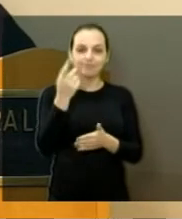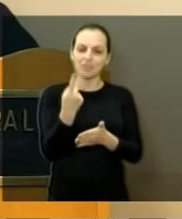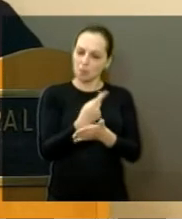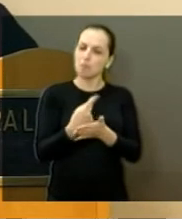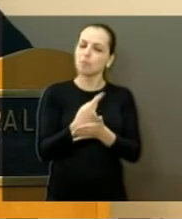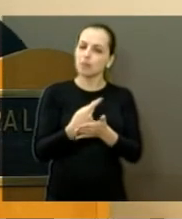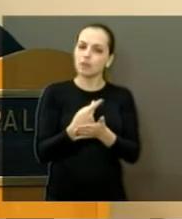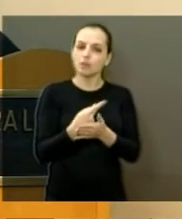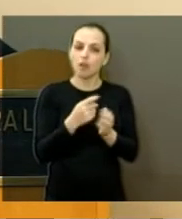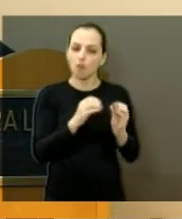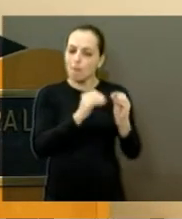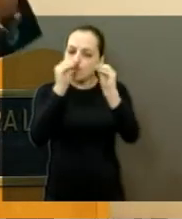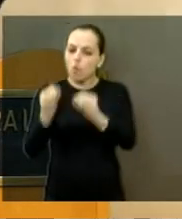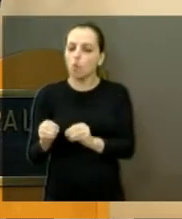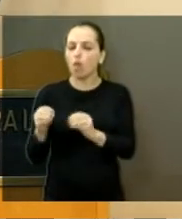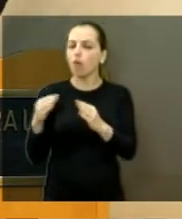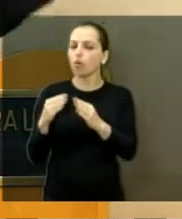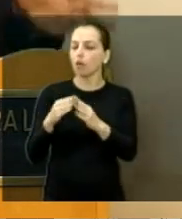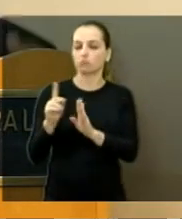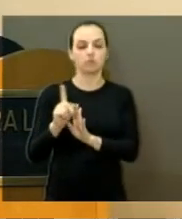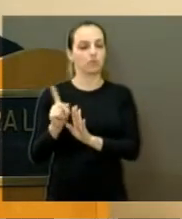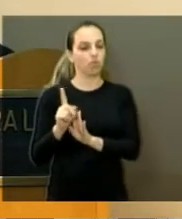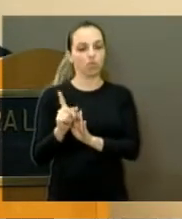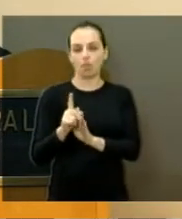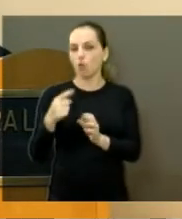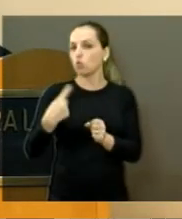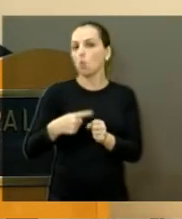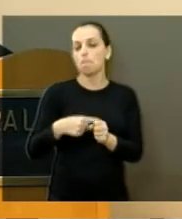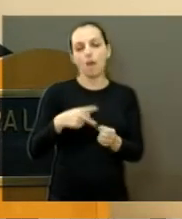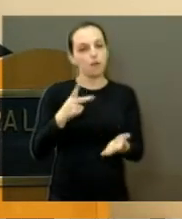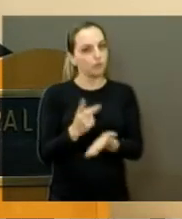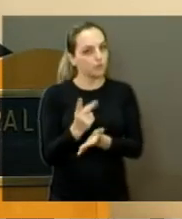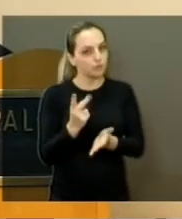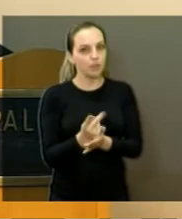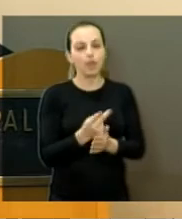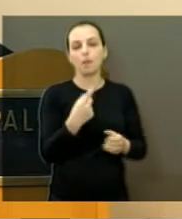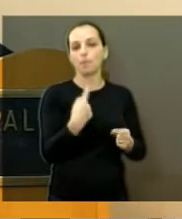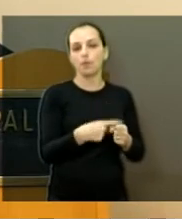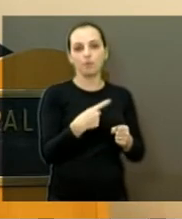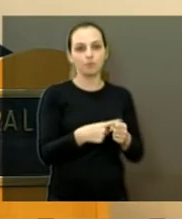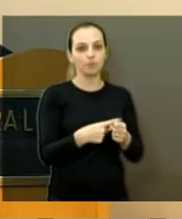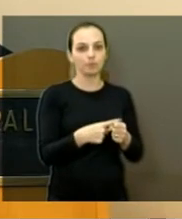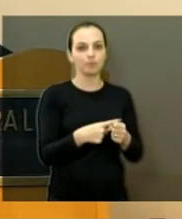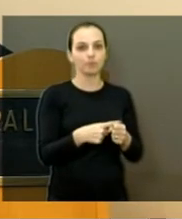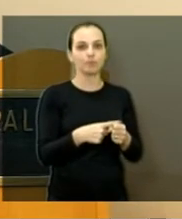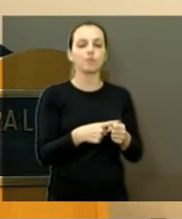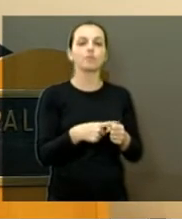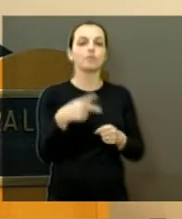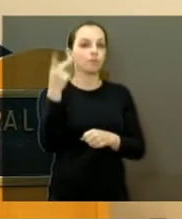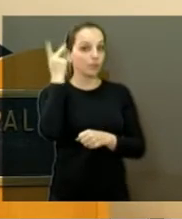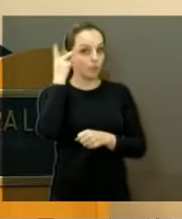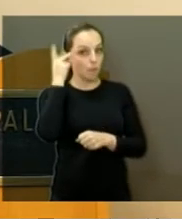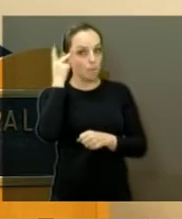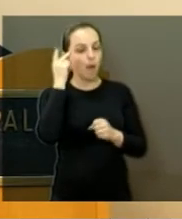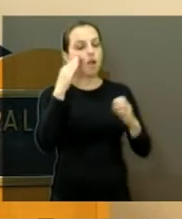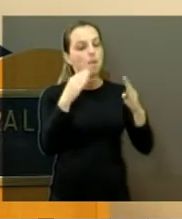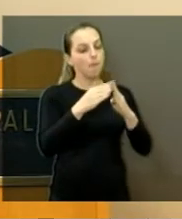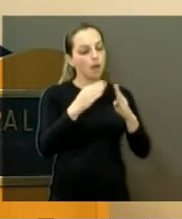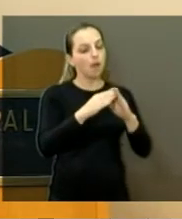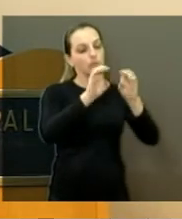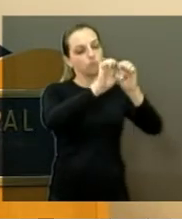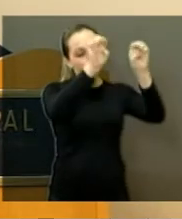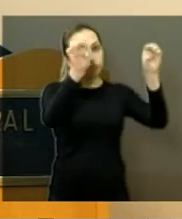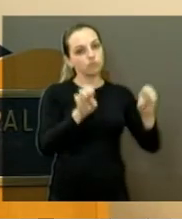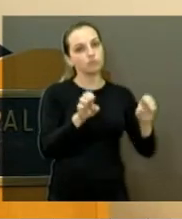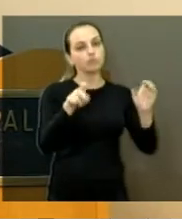mudar daqui? Não, jamais. Porque tem muitas conversas afiadas. Eu nunca vou mudar daquela região. Ali é a minha casa, ali é a minha estrutura, ali que, graças a Deus,